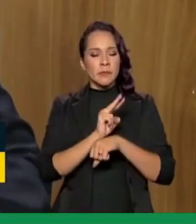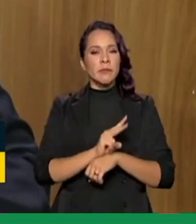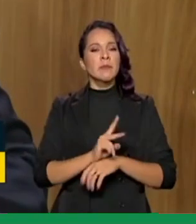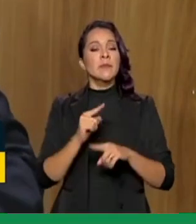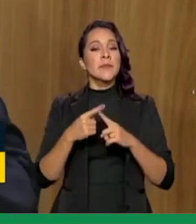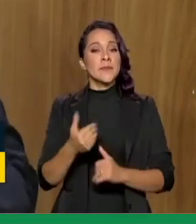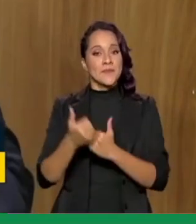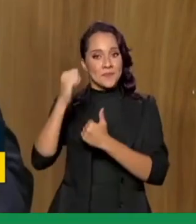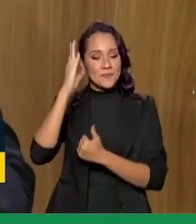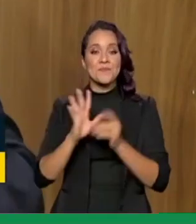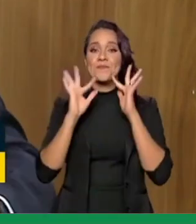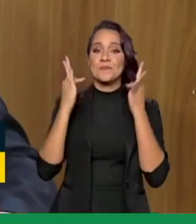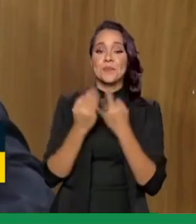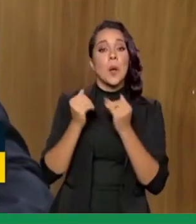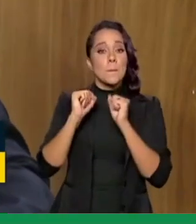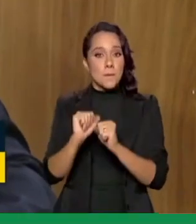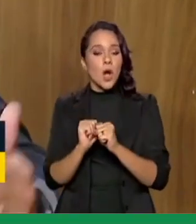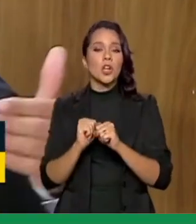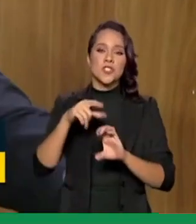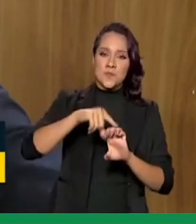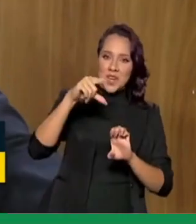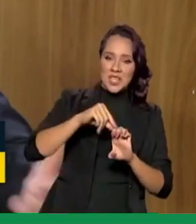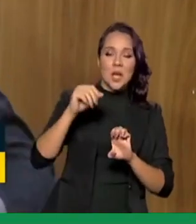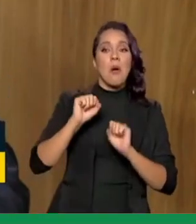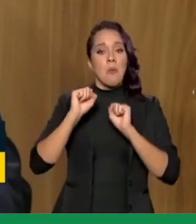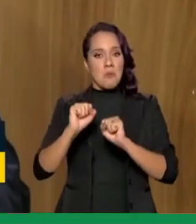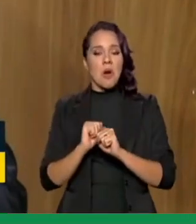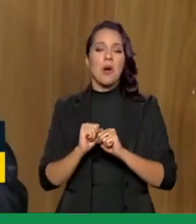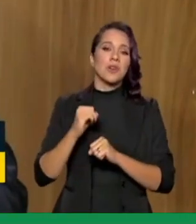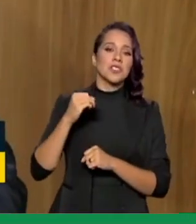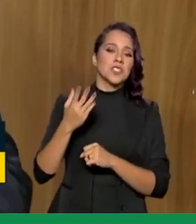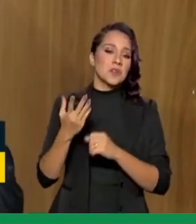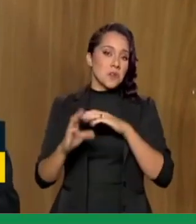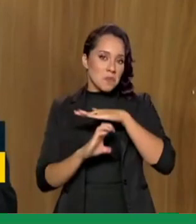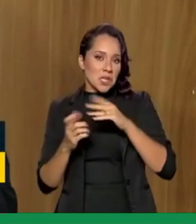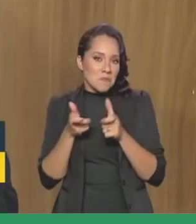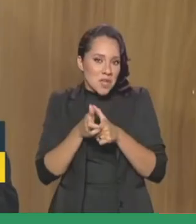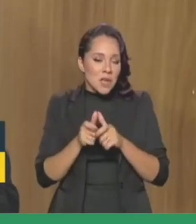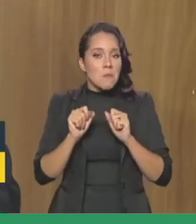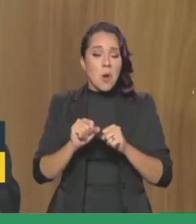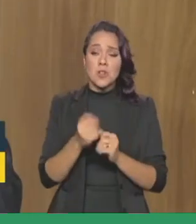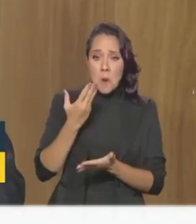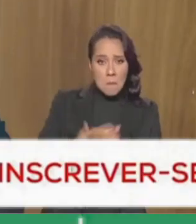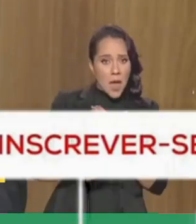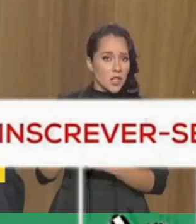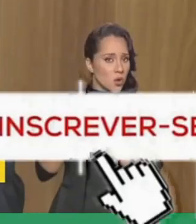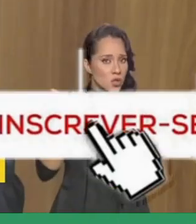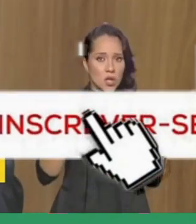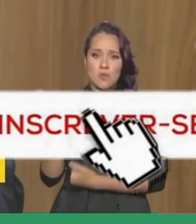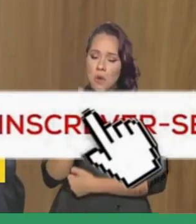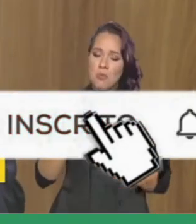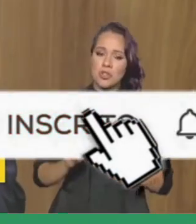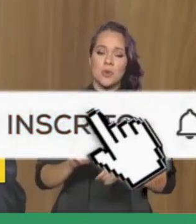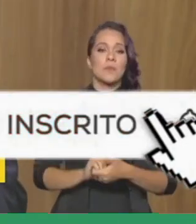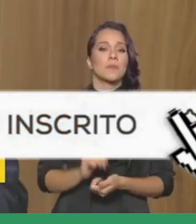Brasil, as famílias podem empreender, podem constituir a sua microempresa individual, que não perde o benefício. Então, o microcrédito,